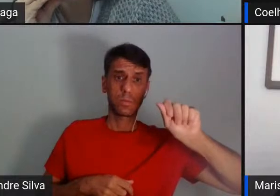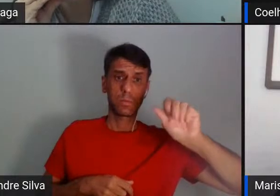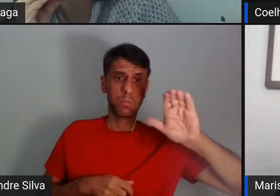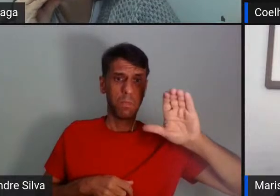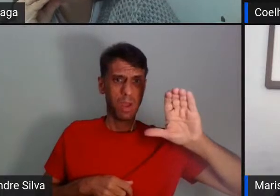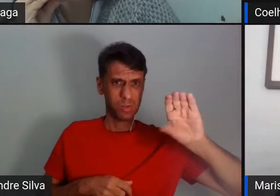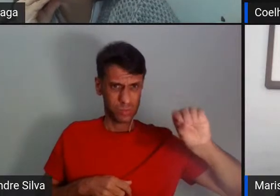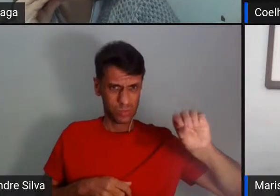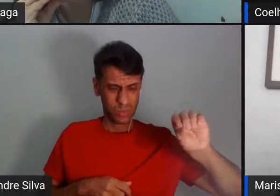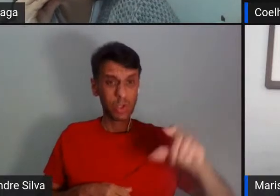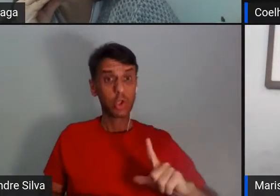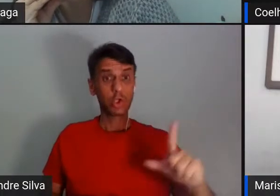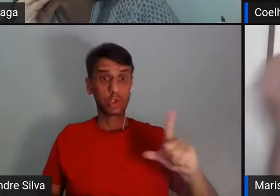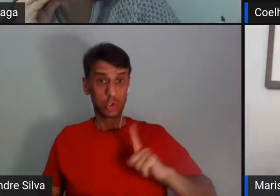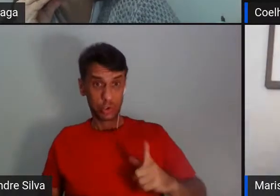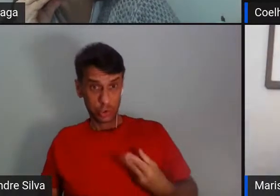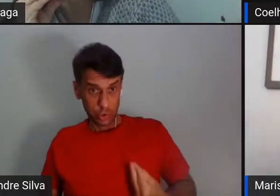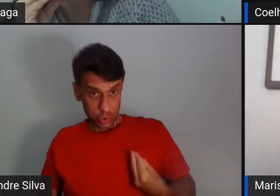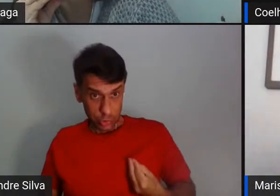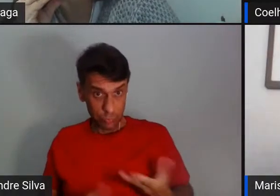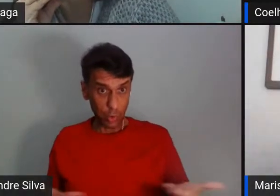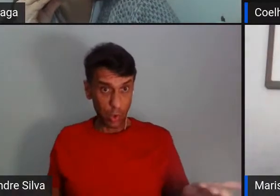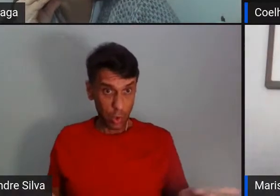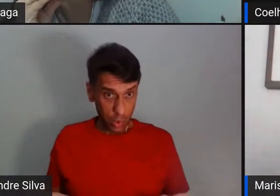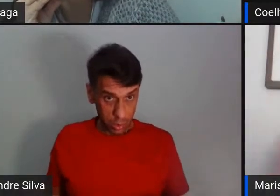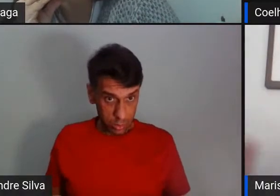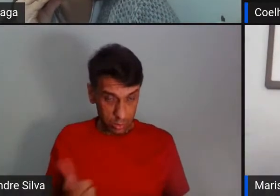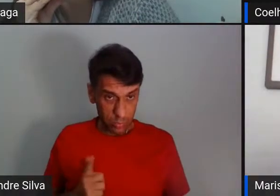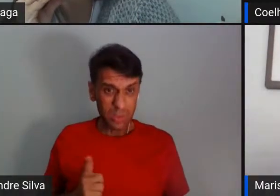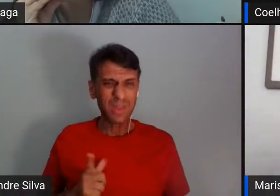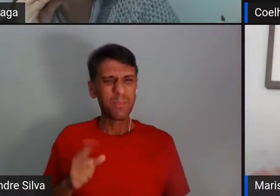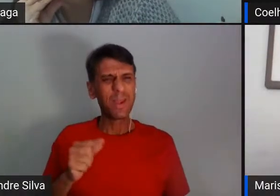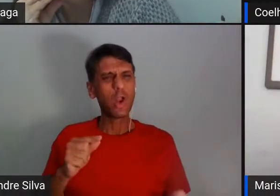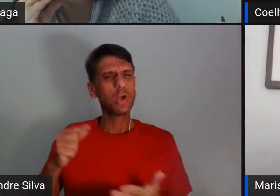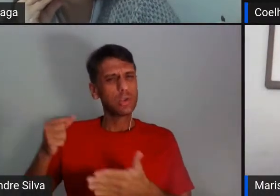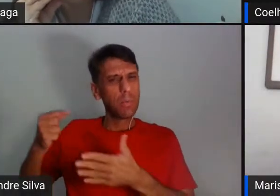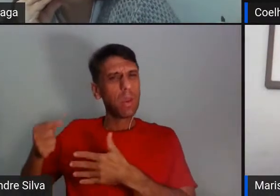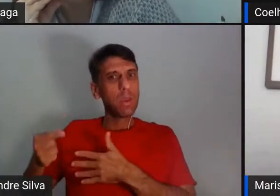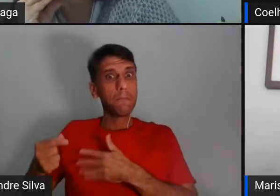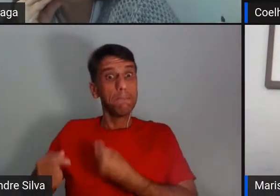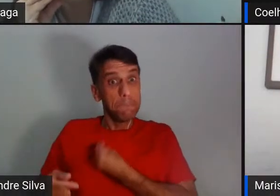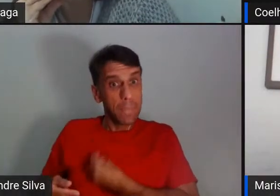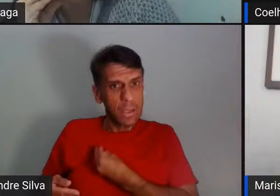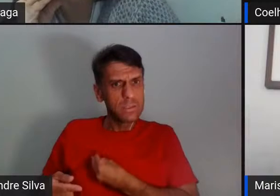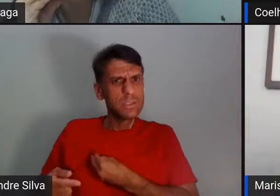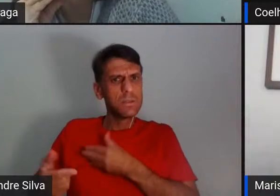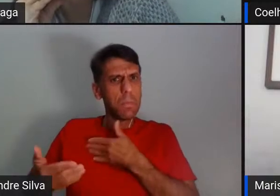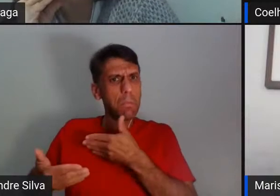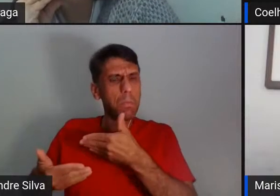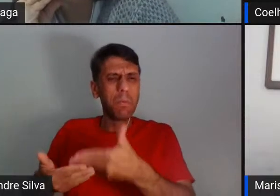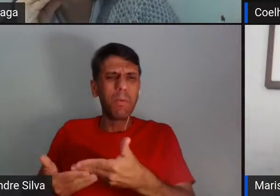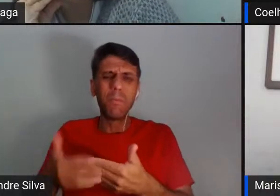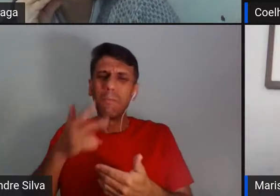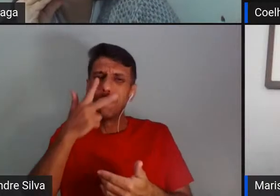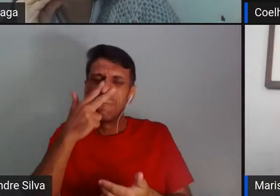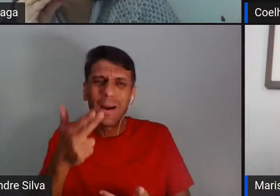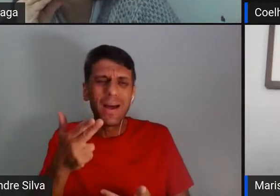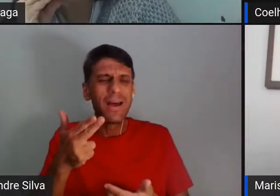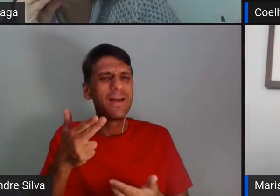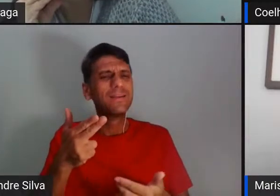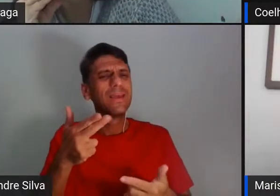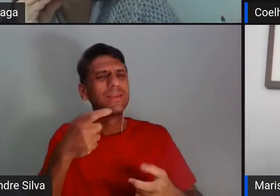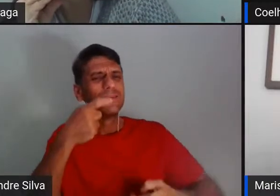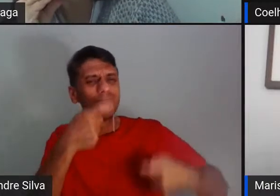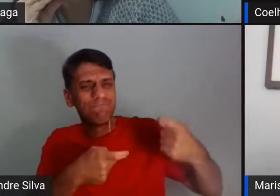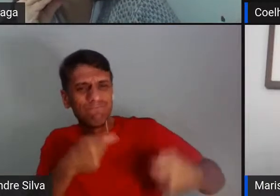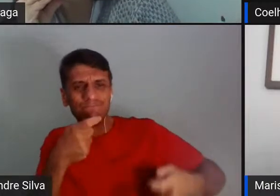história e ao mesmo sendo da história, não sei se vocês percebem, mas é uma rivalidade aí, né? Entre,